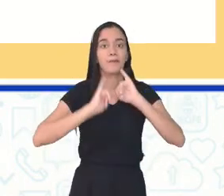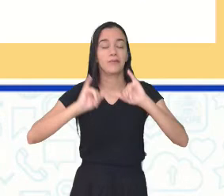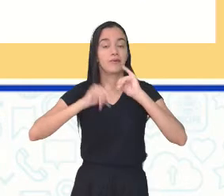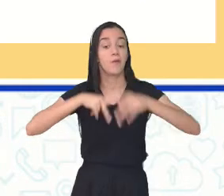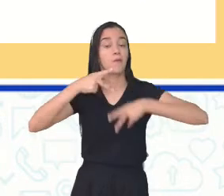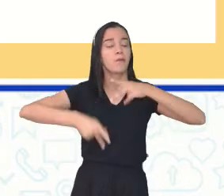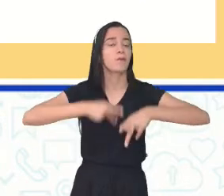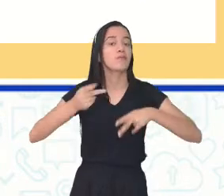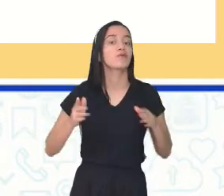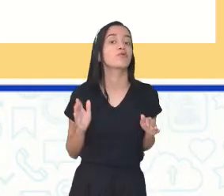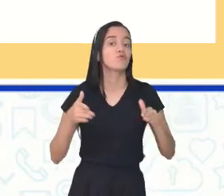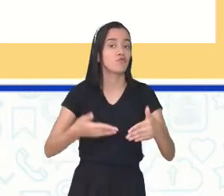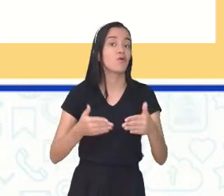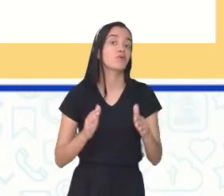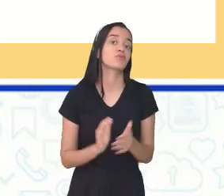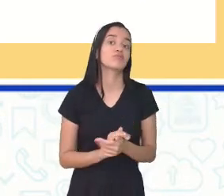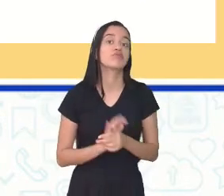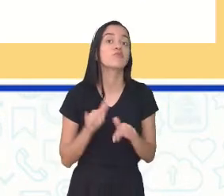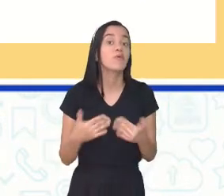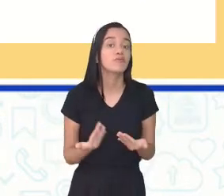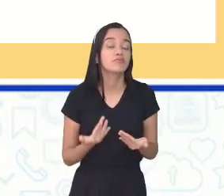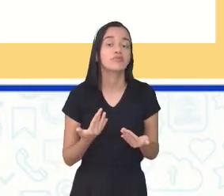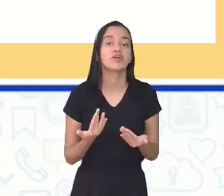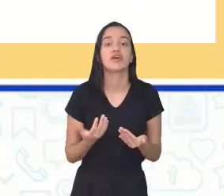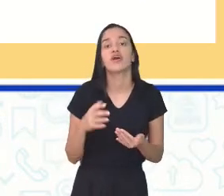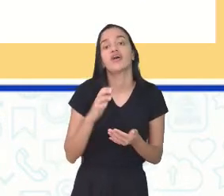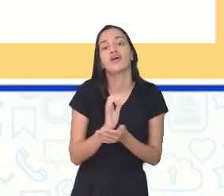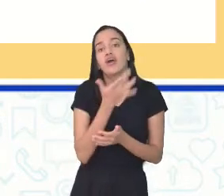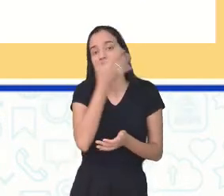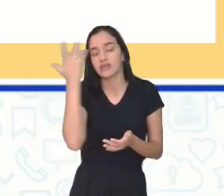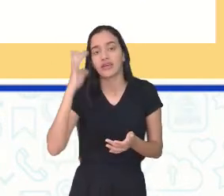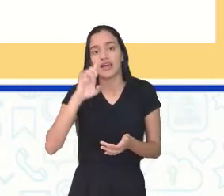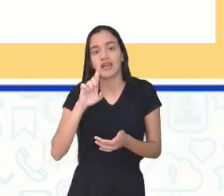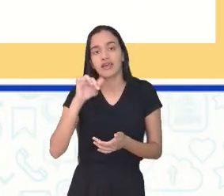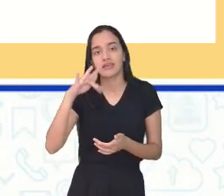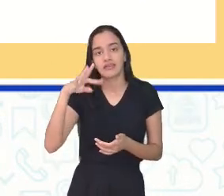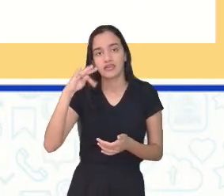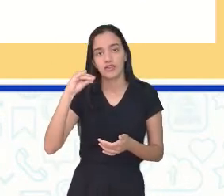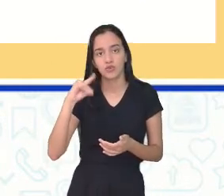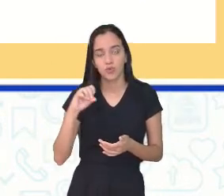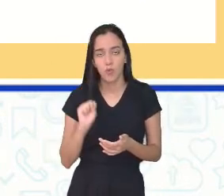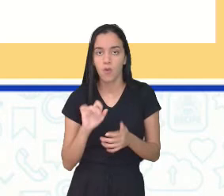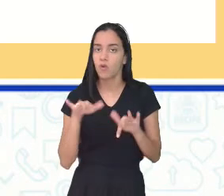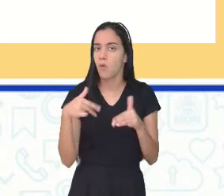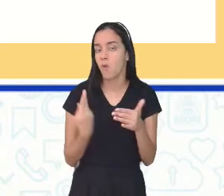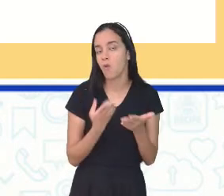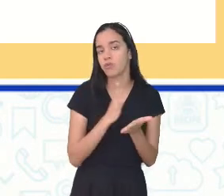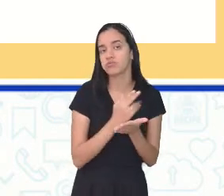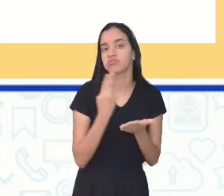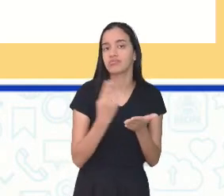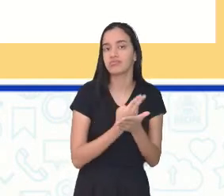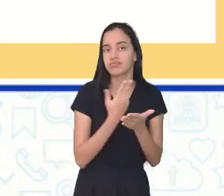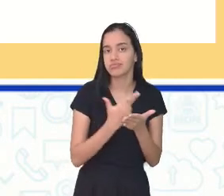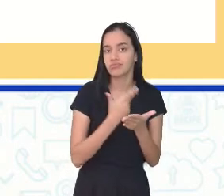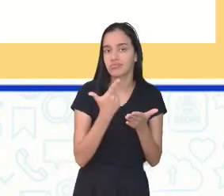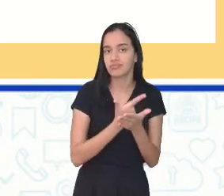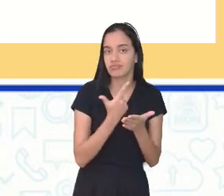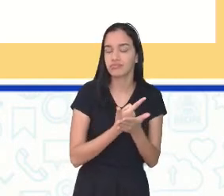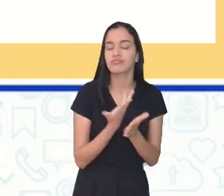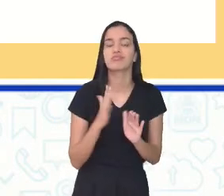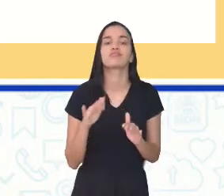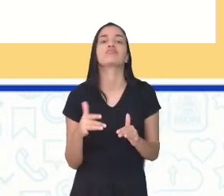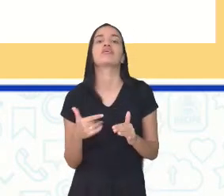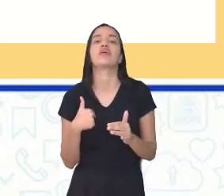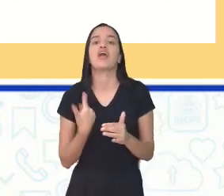-alvo. Inicialmente, os editores da revista ou do jornal. O jornalista responsável